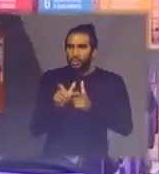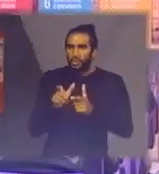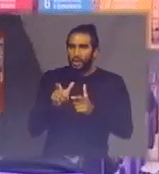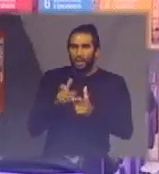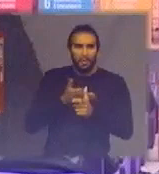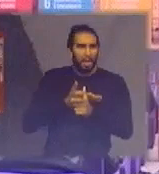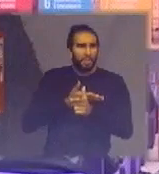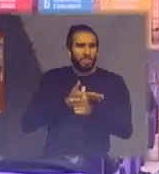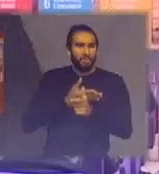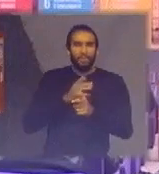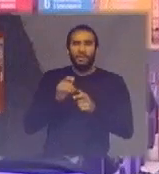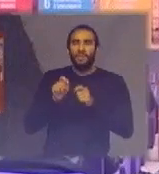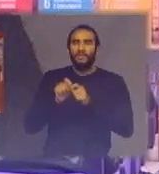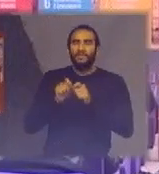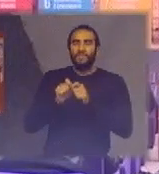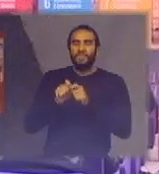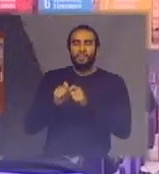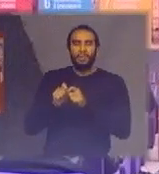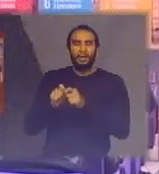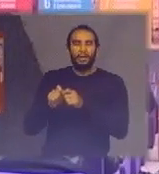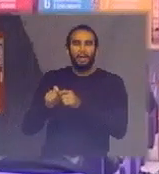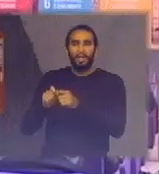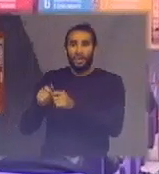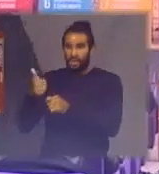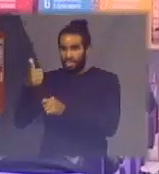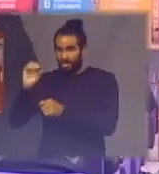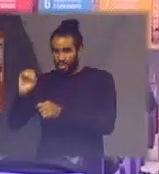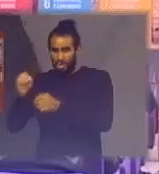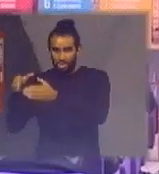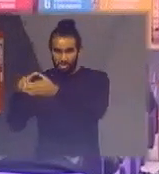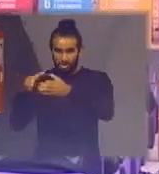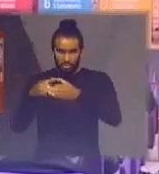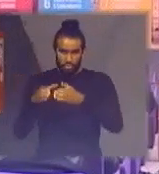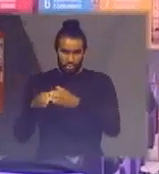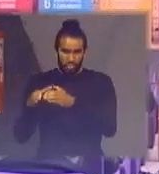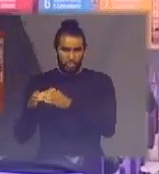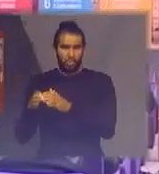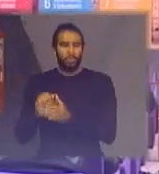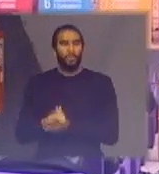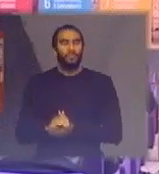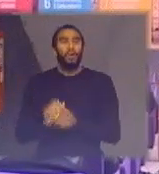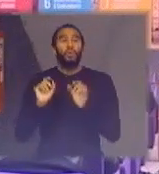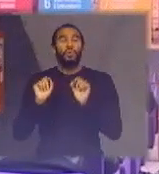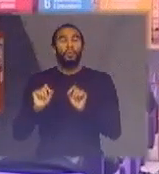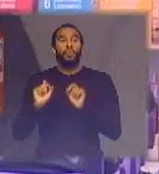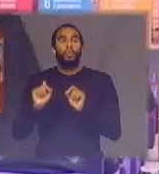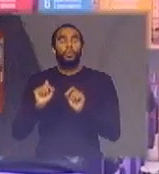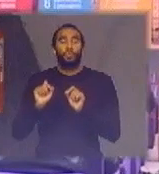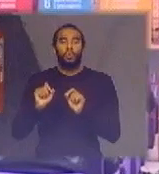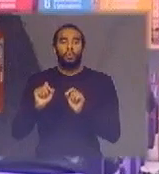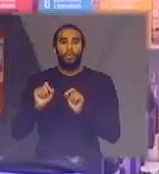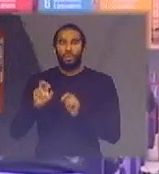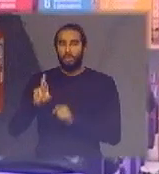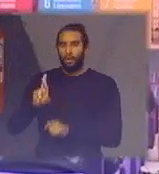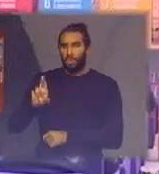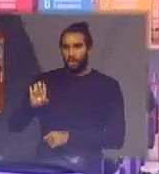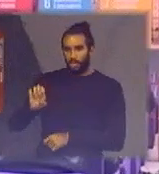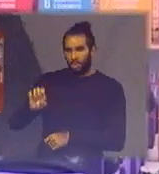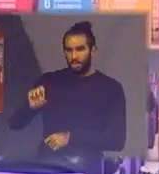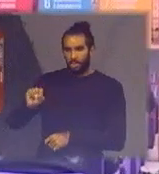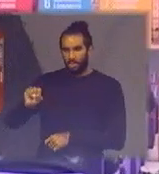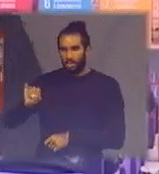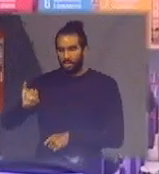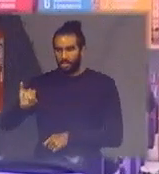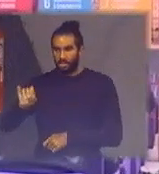a gente fez lá para 10 categorias e a gente coloca isso daqui o que é o resíduo e o que fazer com ele os cuidados então assim